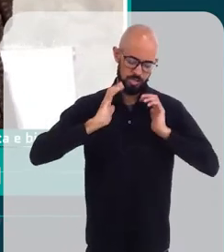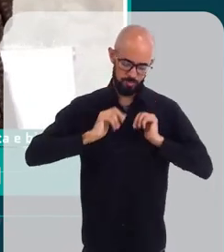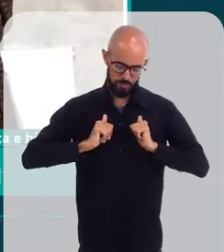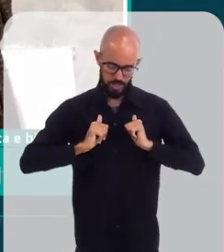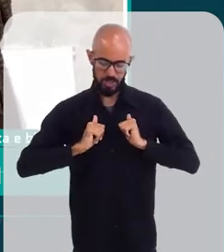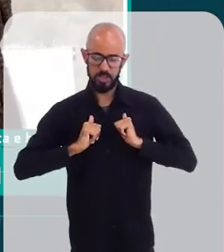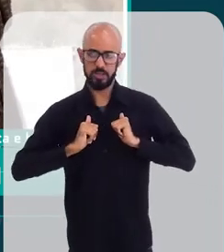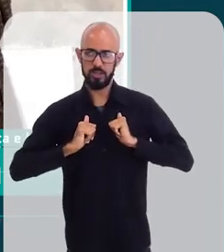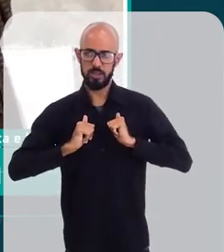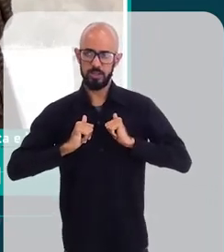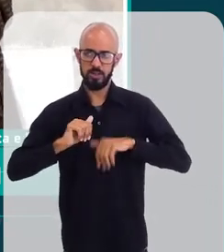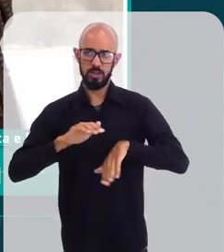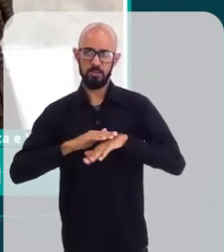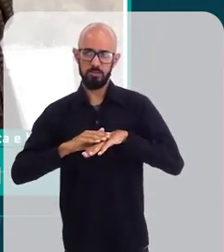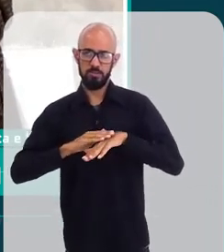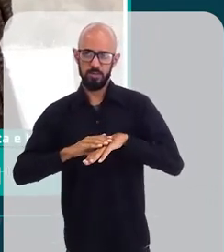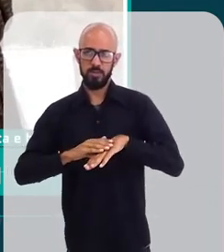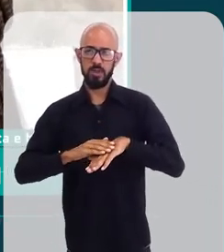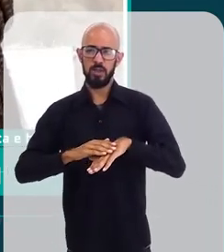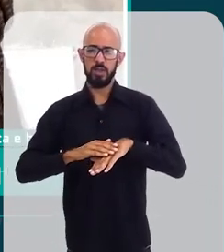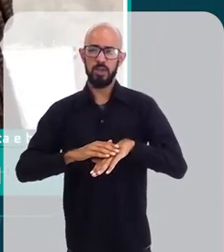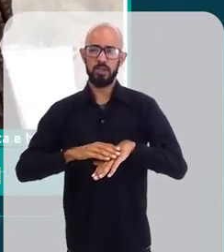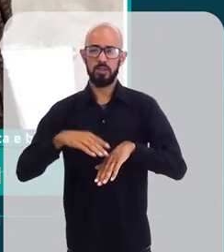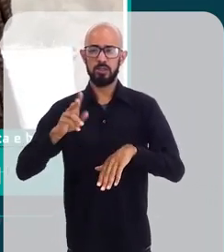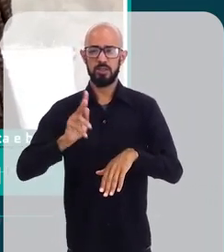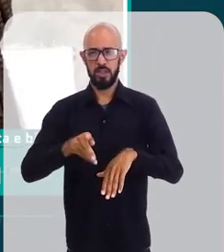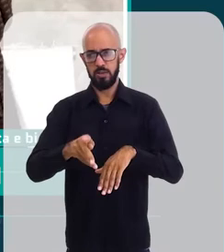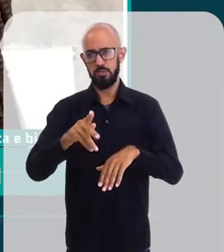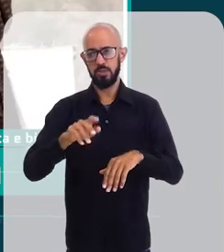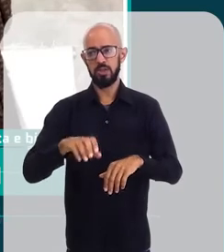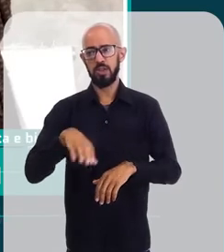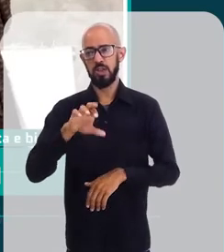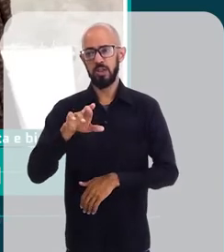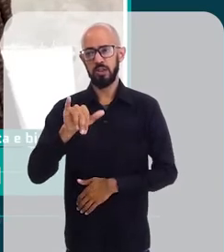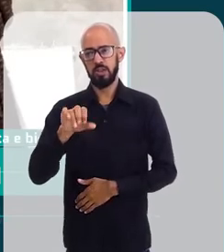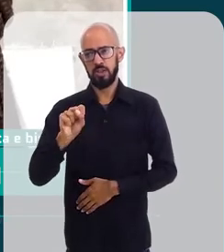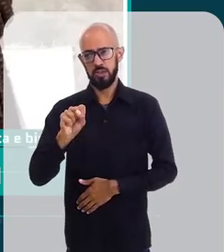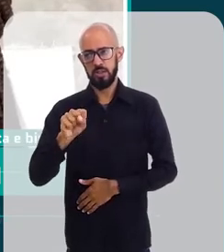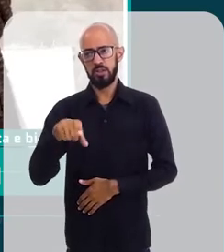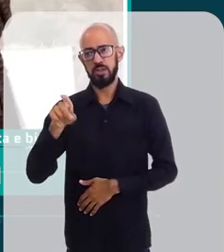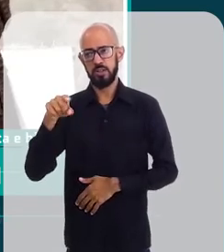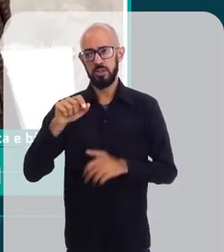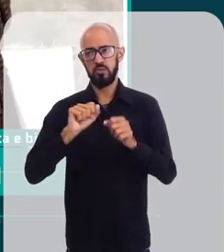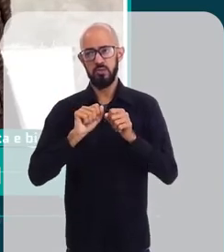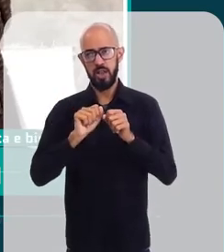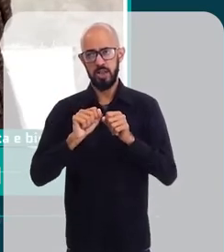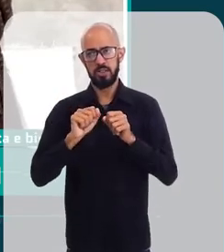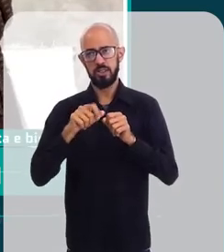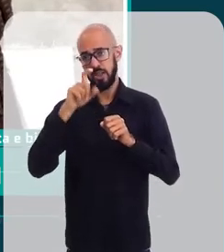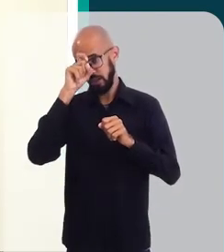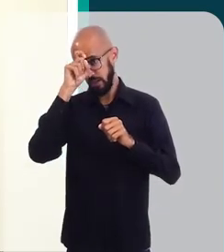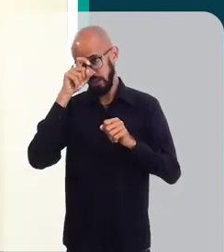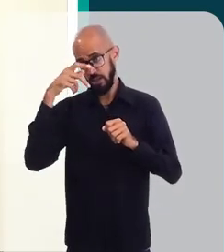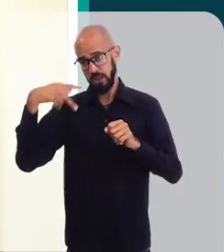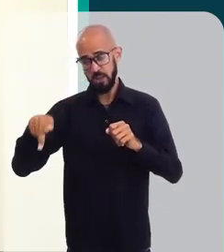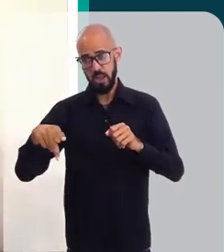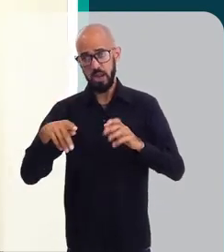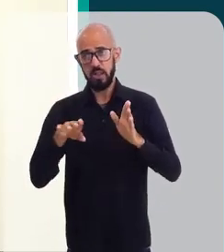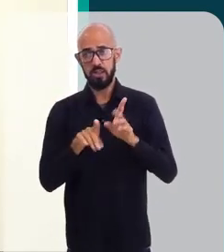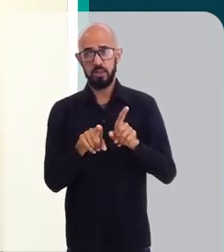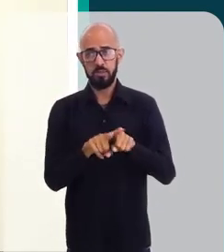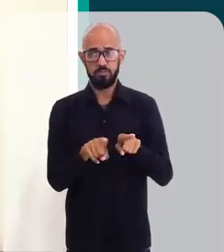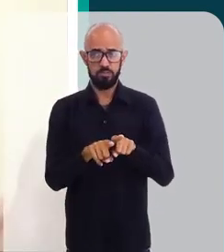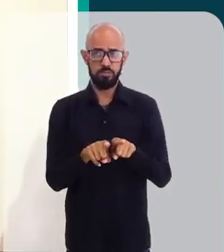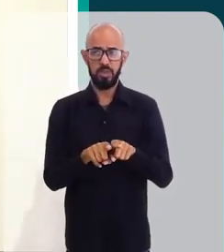limpeza da pele com regularidade, que a Cristiane efetua na clínica, desde a